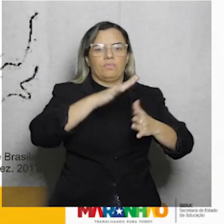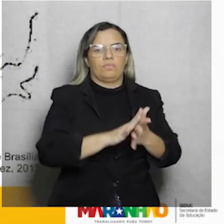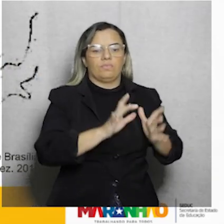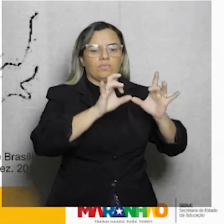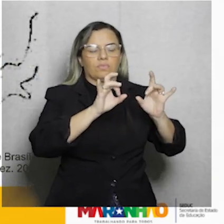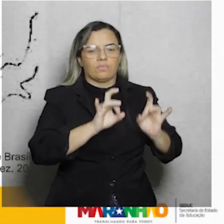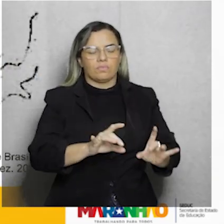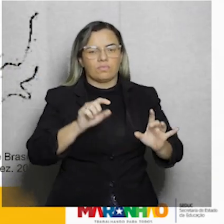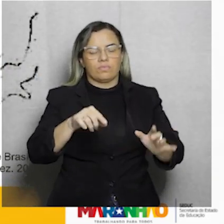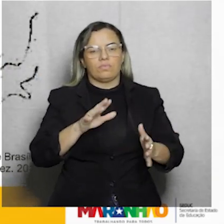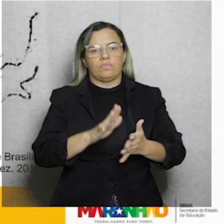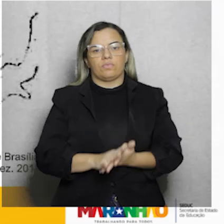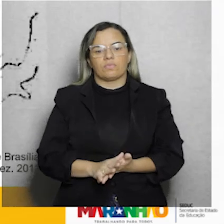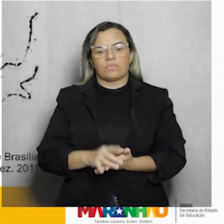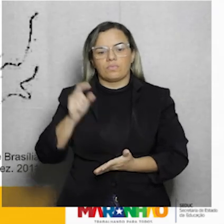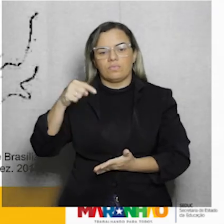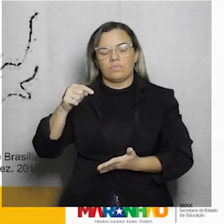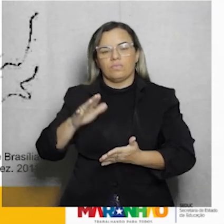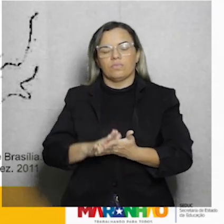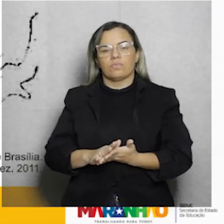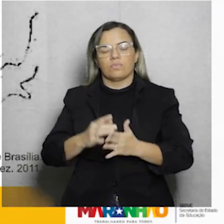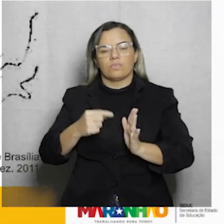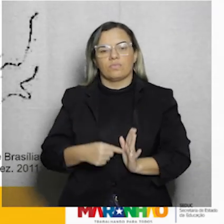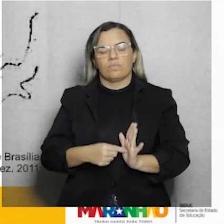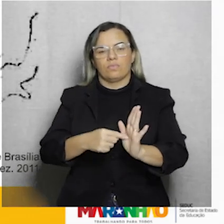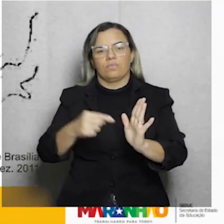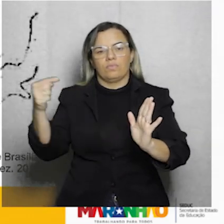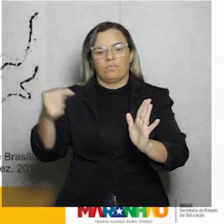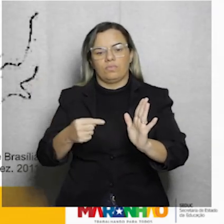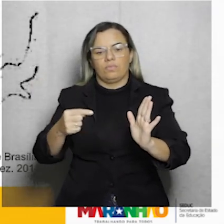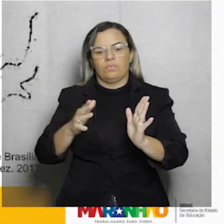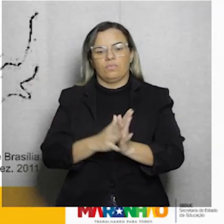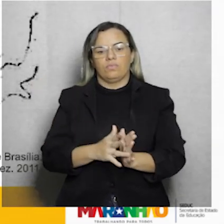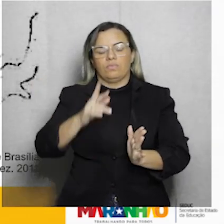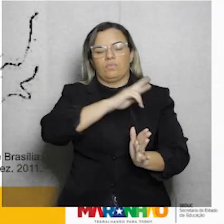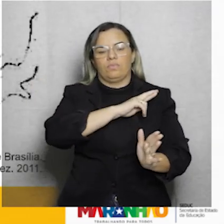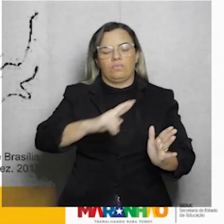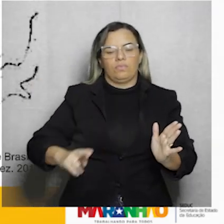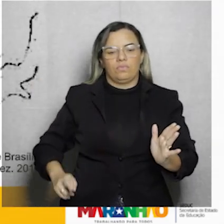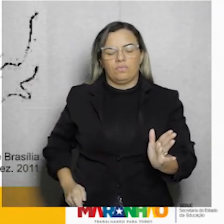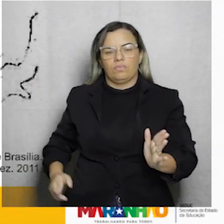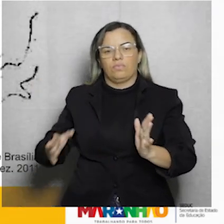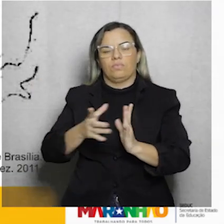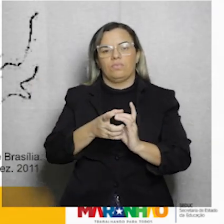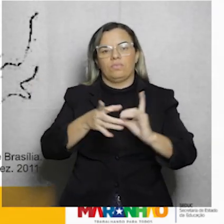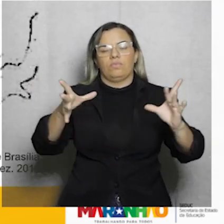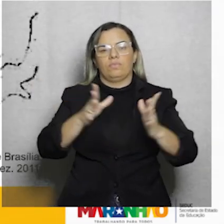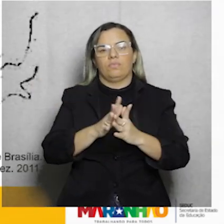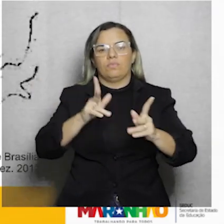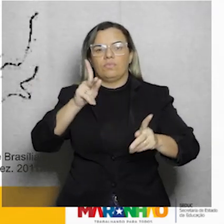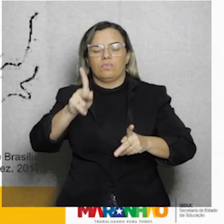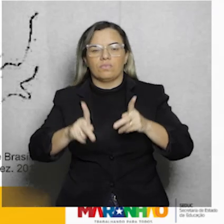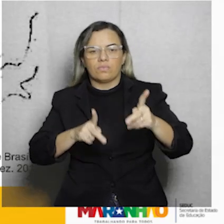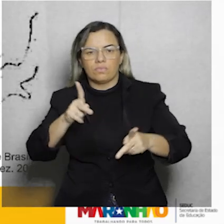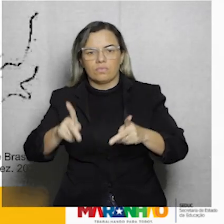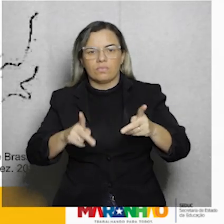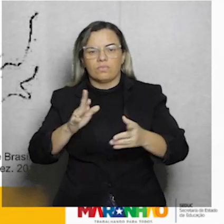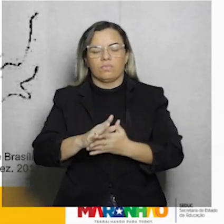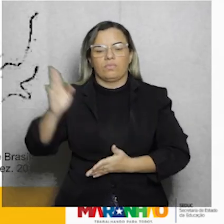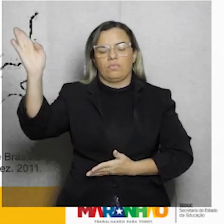ela vai nos trazer a chamada República Democrática Populista Brasileira.